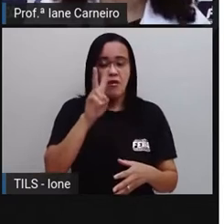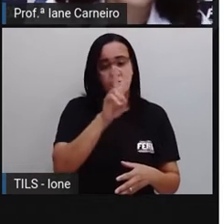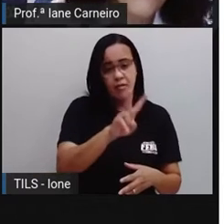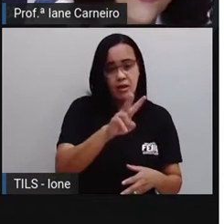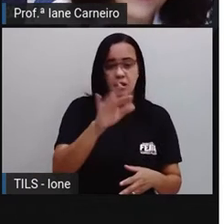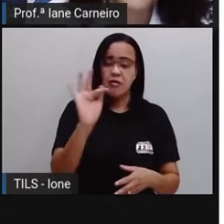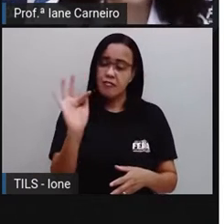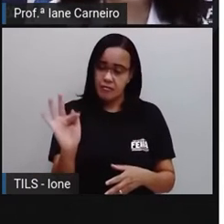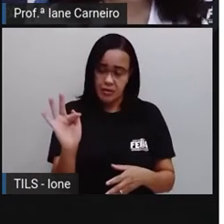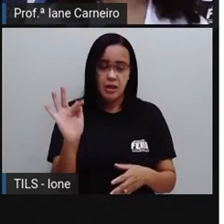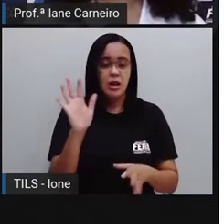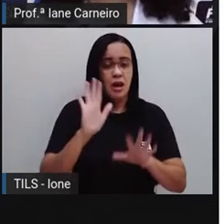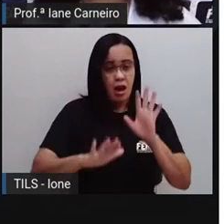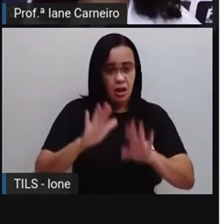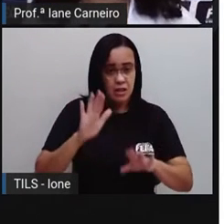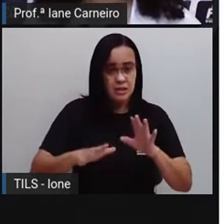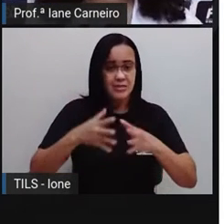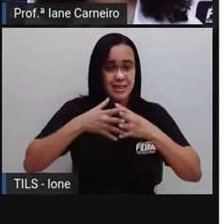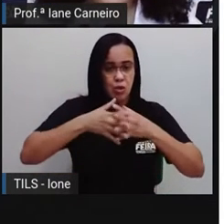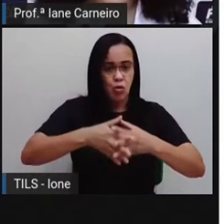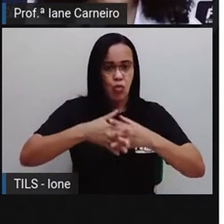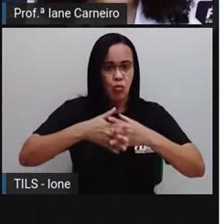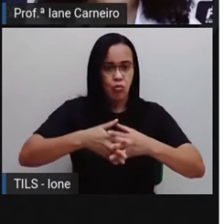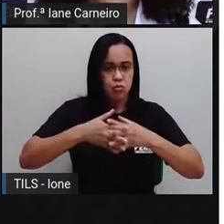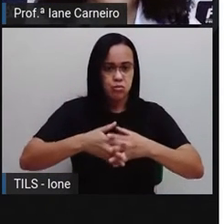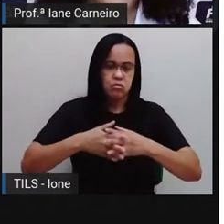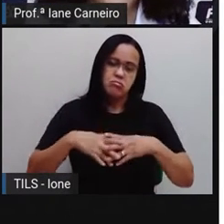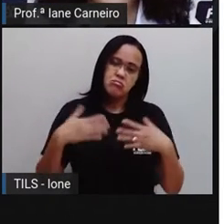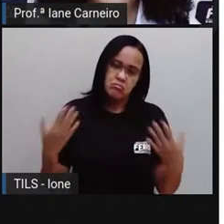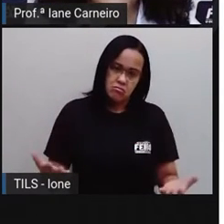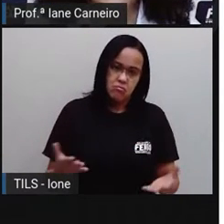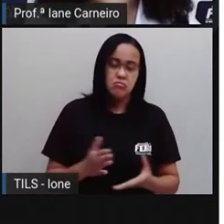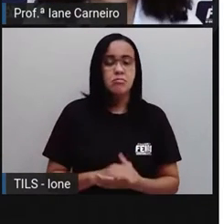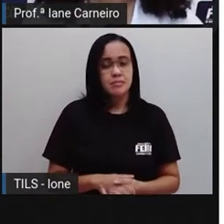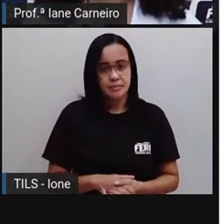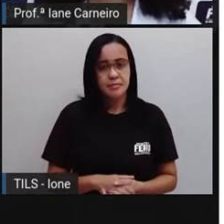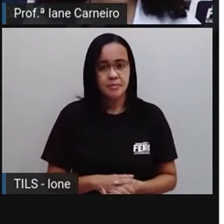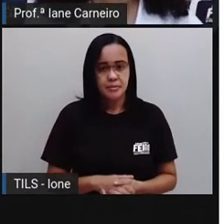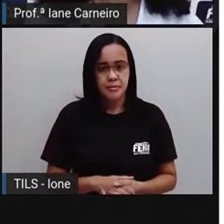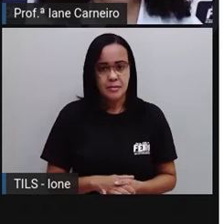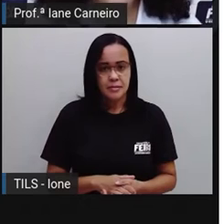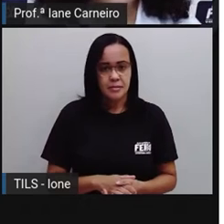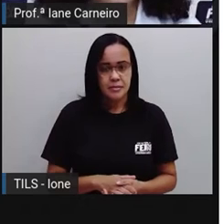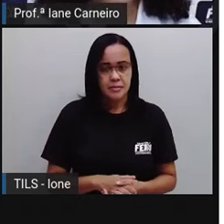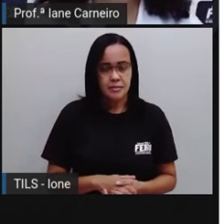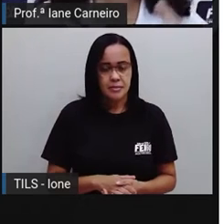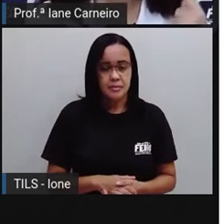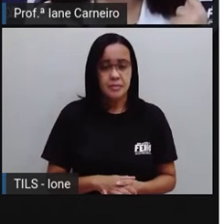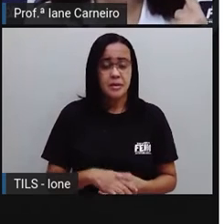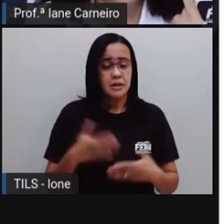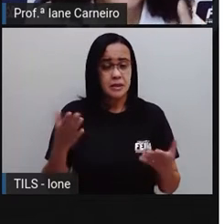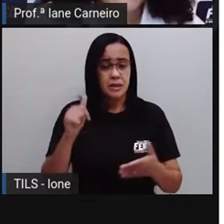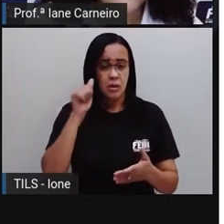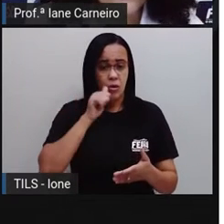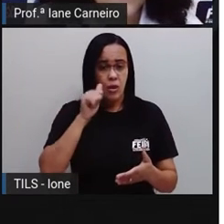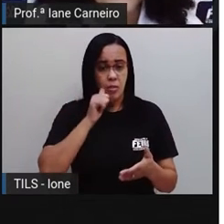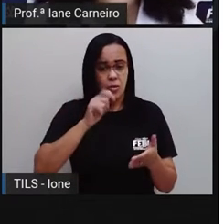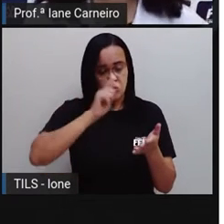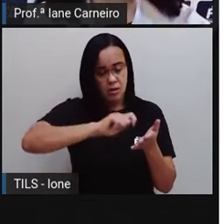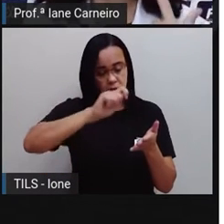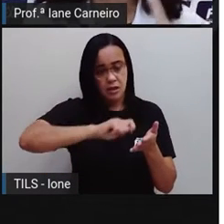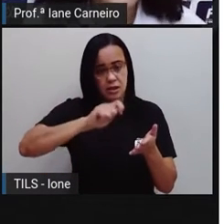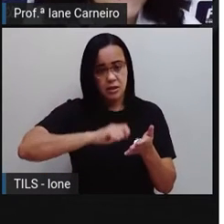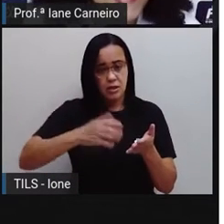Vê pelo Fê, né? Então aqui, por exemplo, nessa página 42, Ruti Rocha fala, né? Vento,